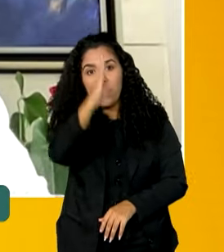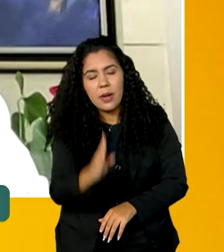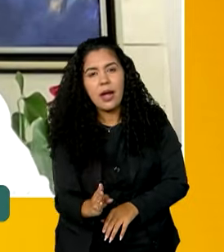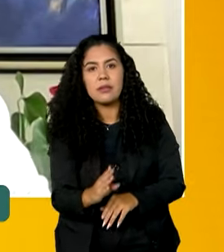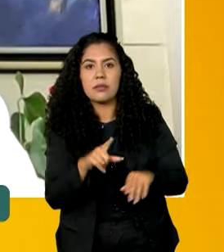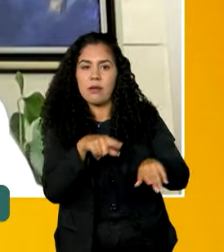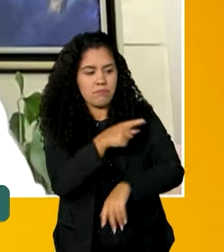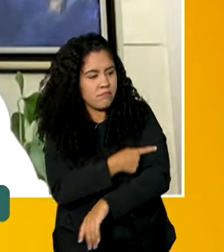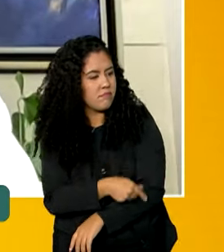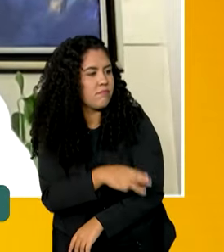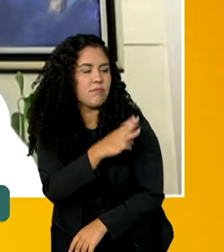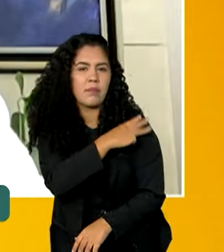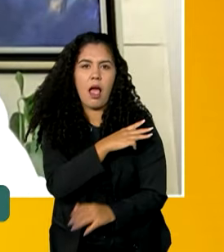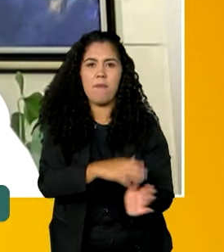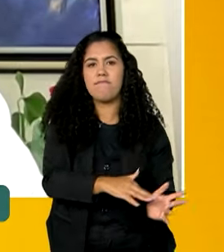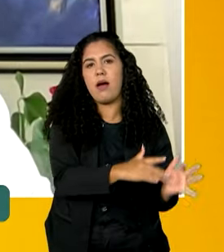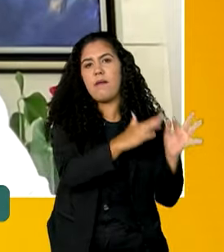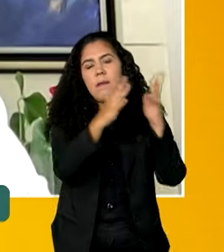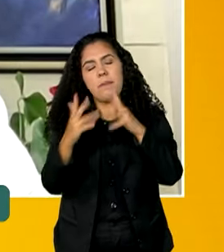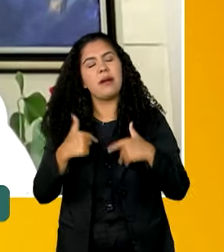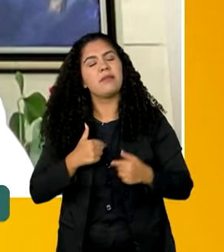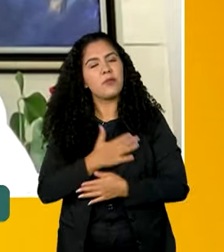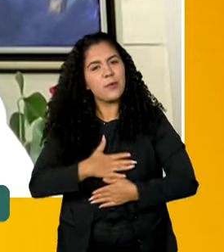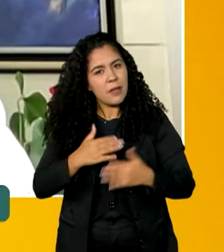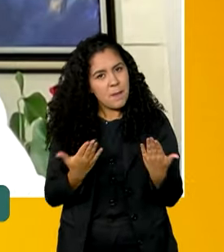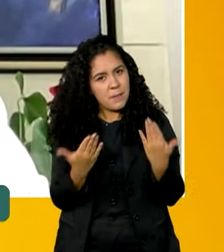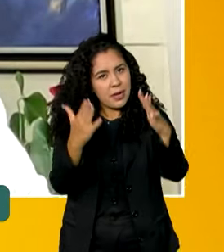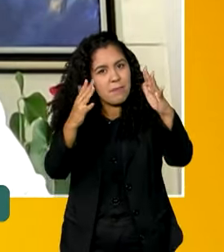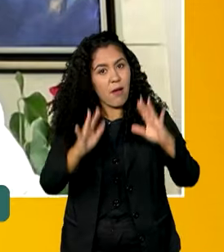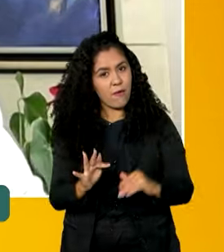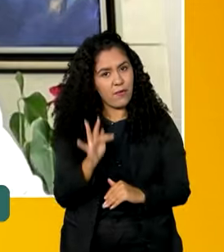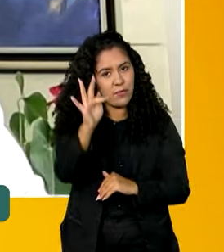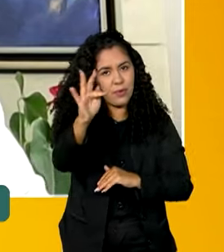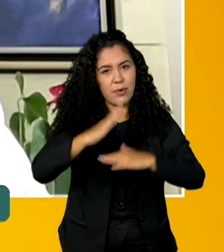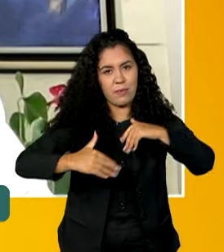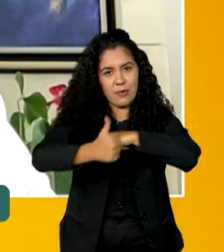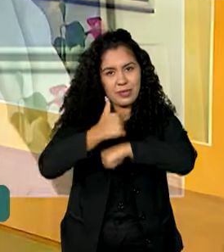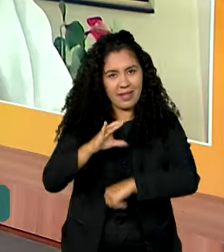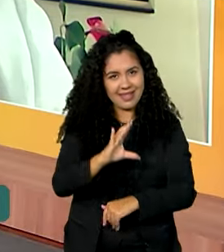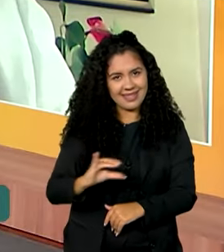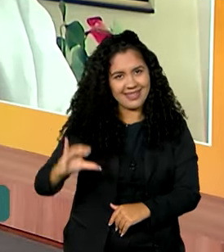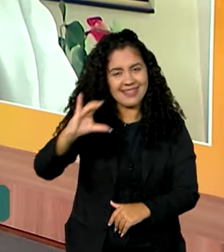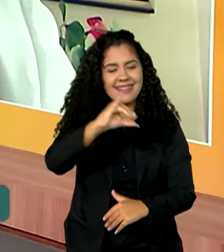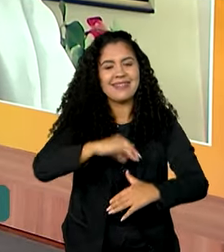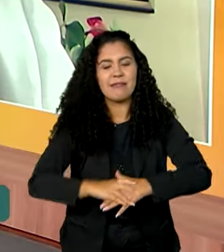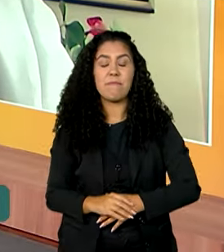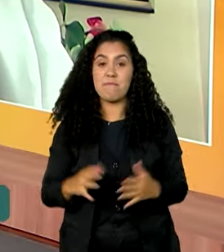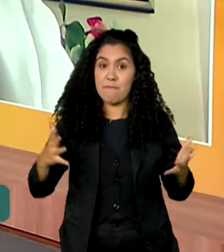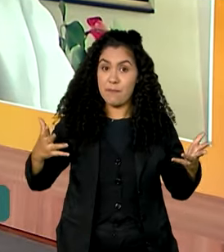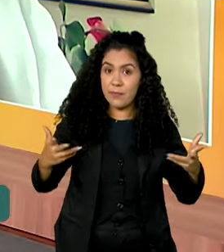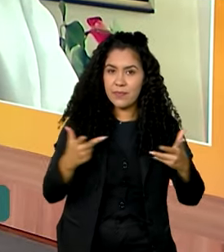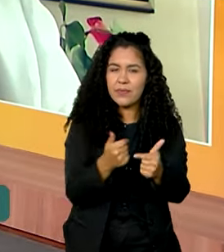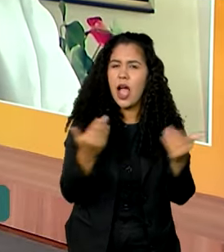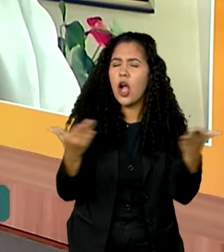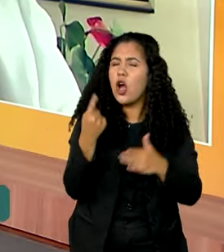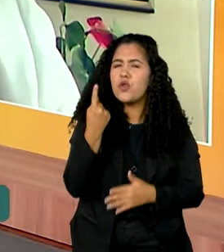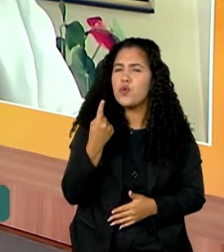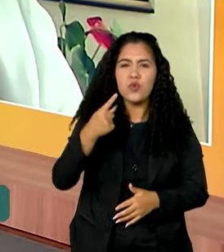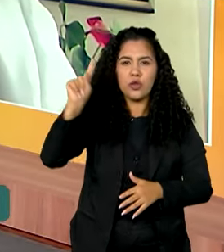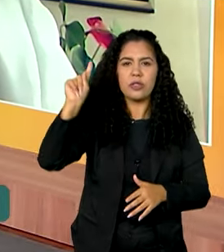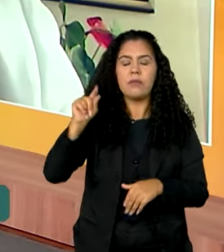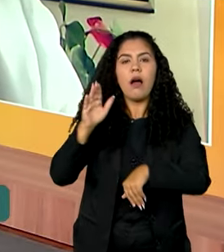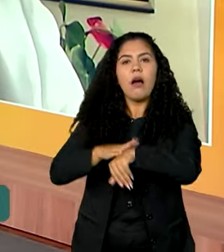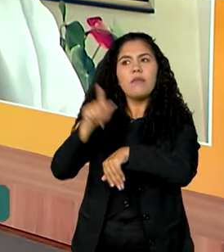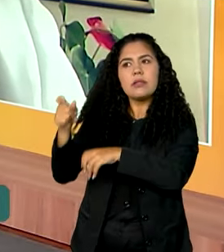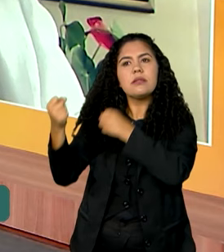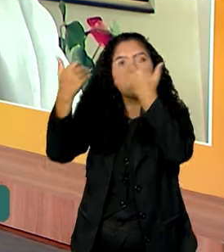educação básica. Deixo aqui o parabéns para as futuras cientistas. Maravilha! Para terminar, presidente, eu gostaria que a senhora falasse